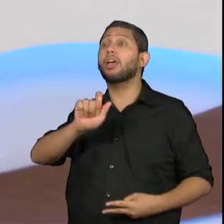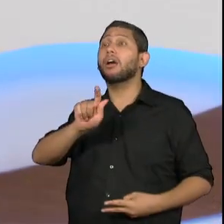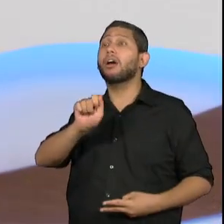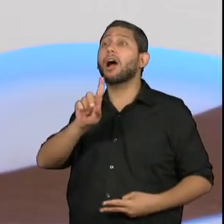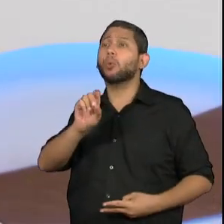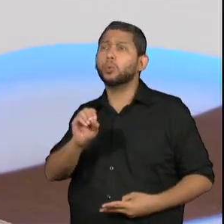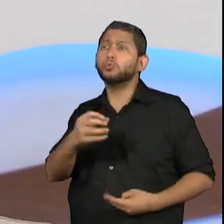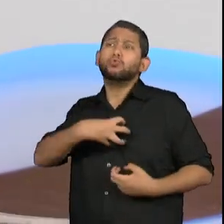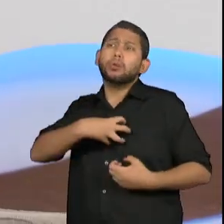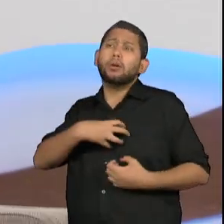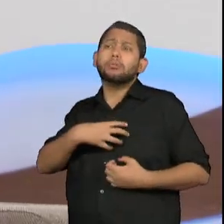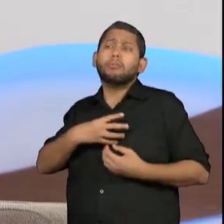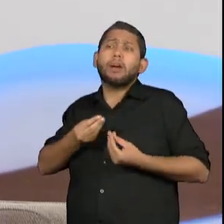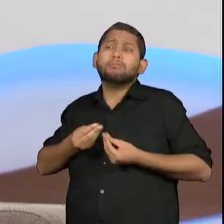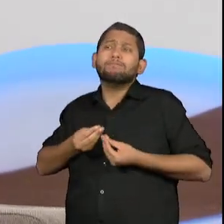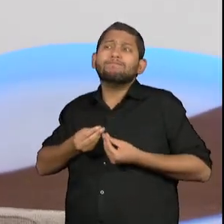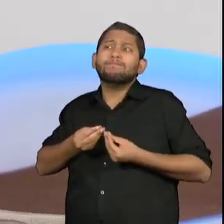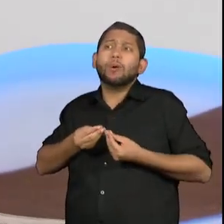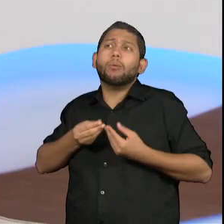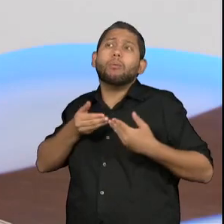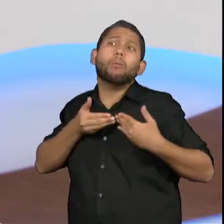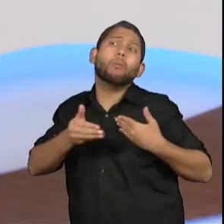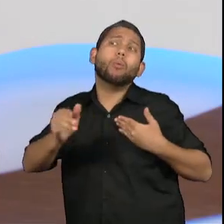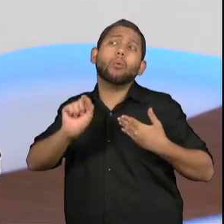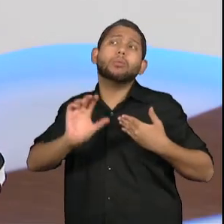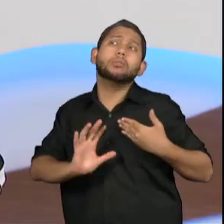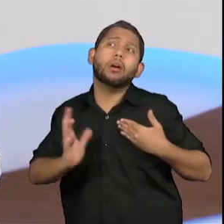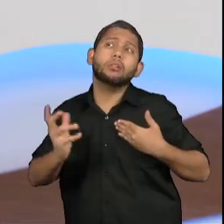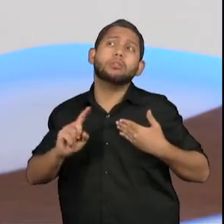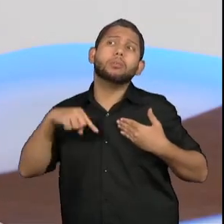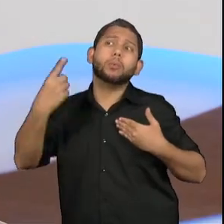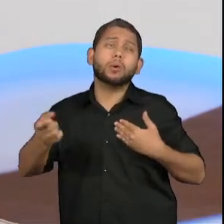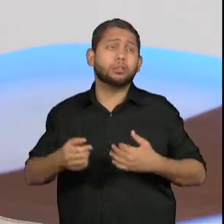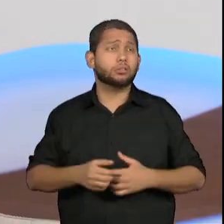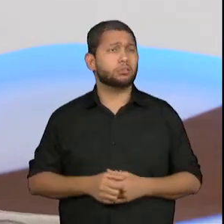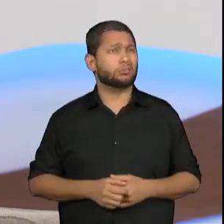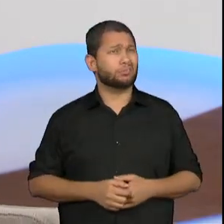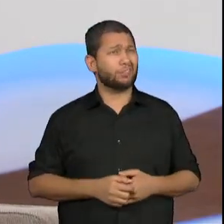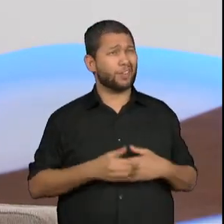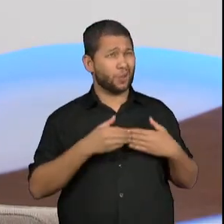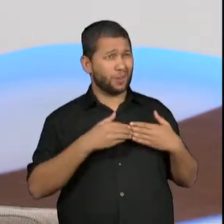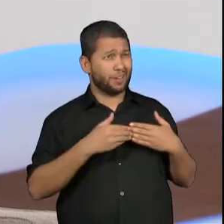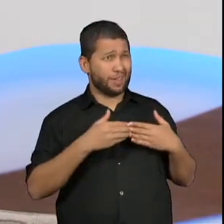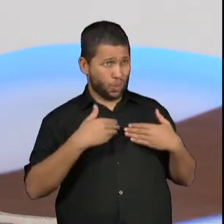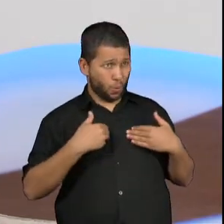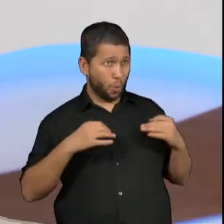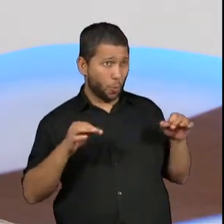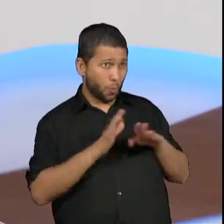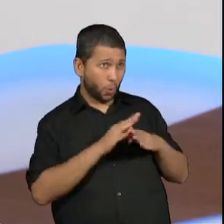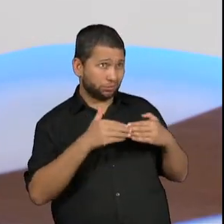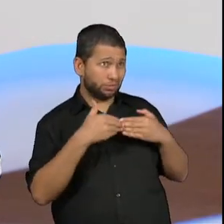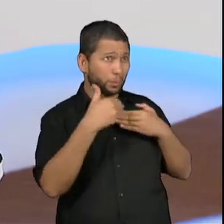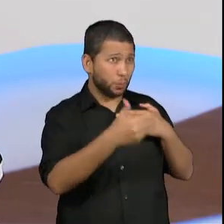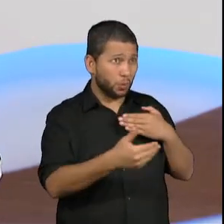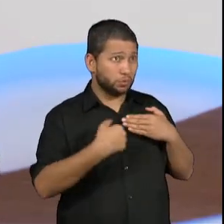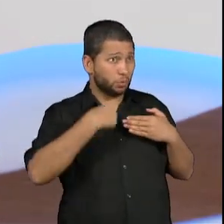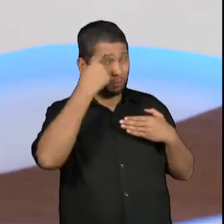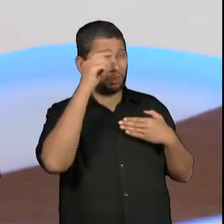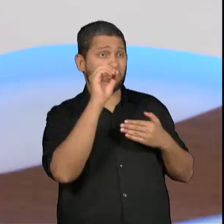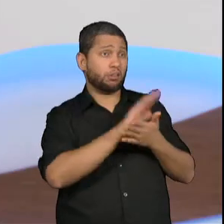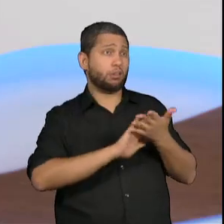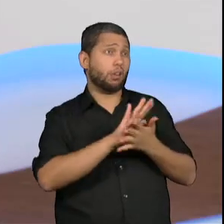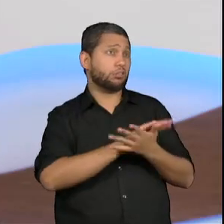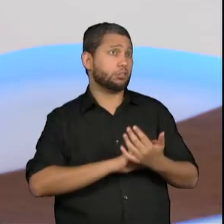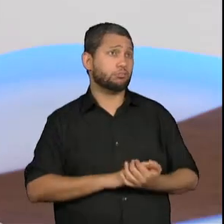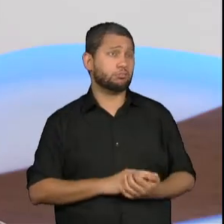Eu confesso para você que não penso em legado absolutamente nenhum. Não tenho a pretensão de